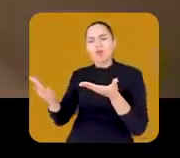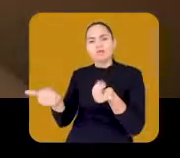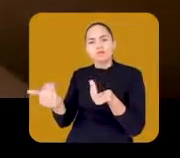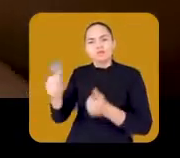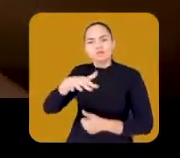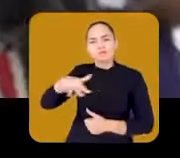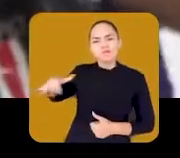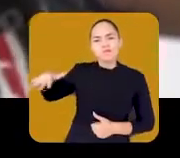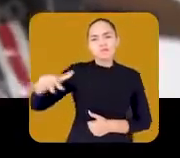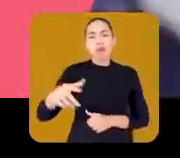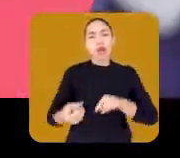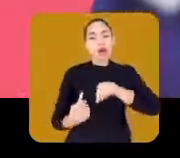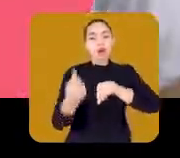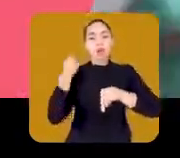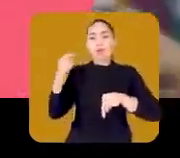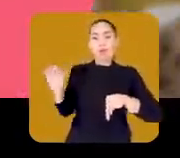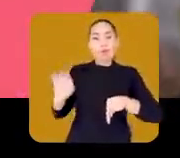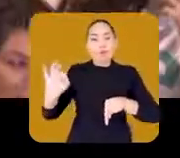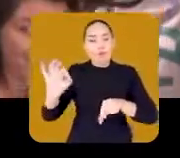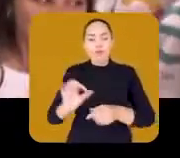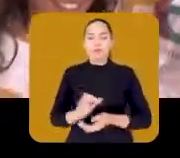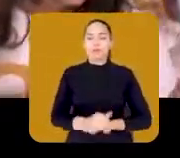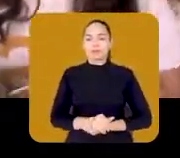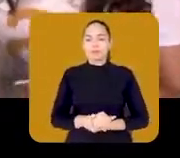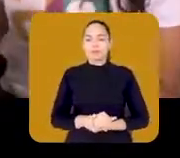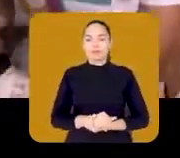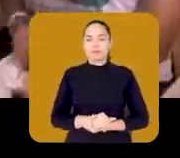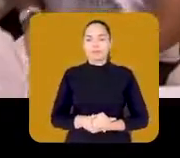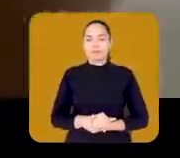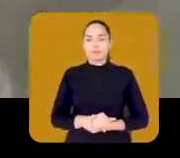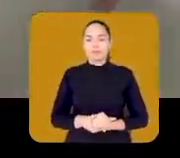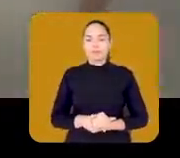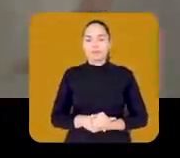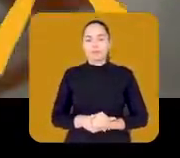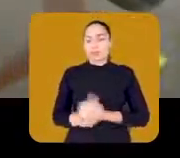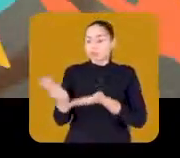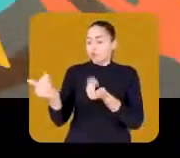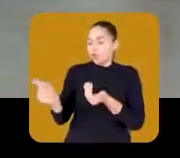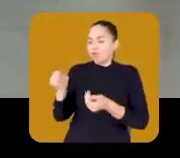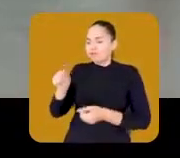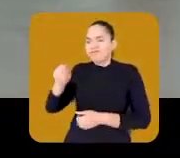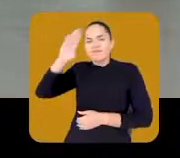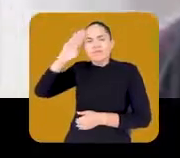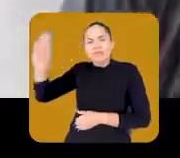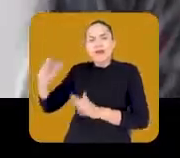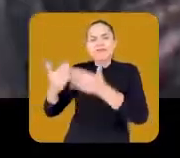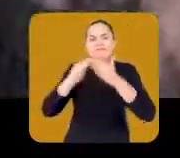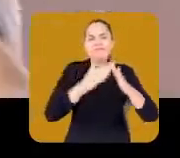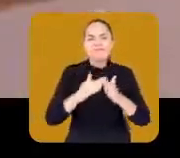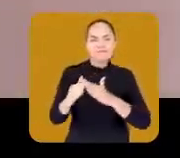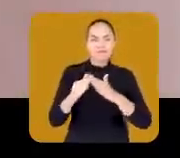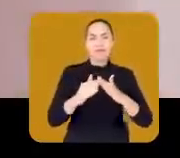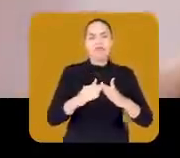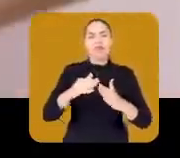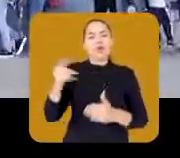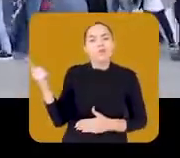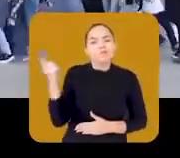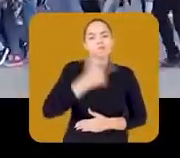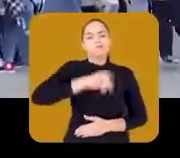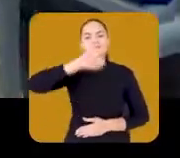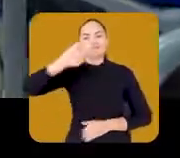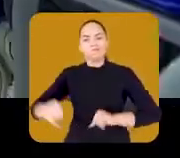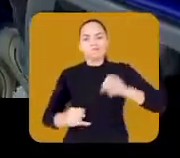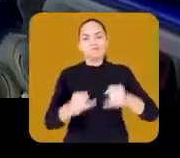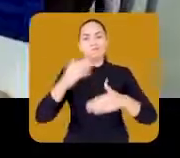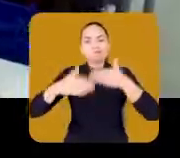para os nossos jovens, como nunca havia acontecido antes. O jovem, principalmente da periferia, passou a ter